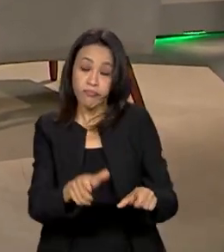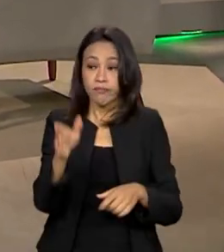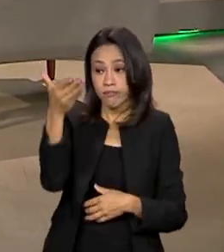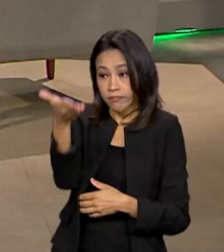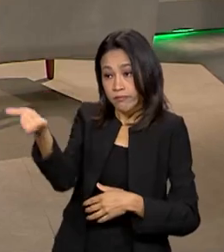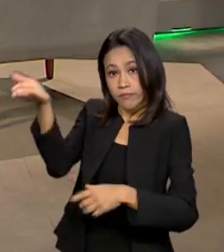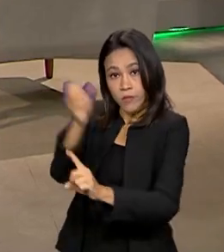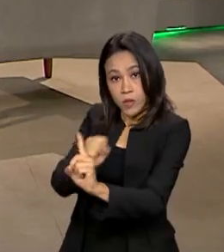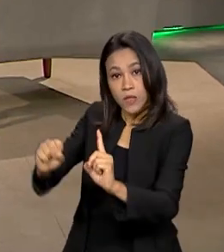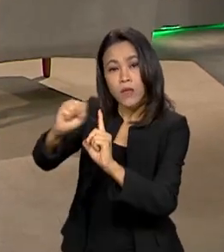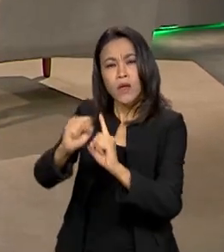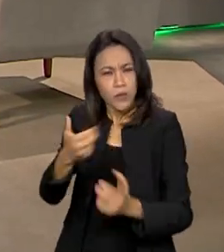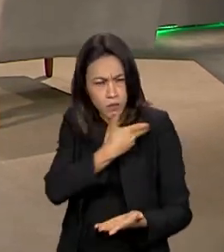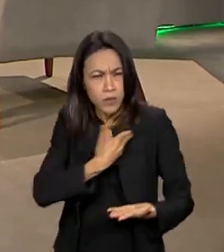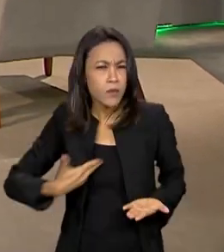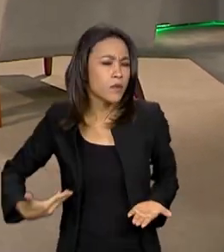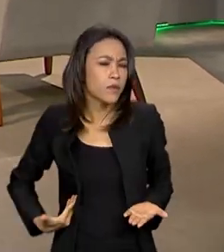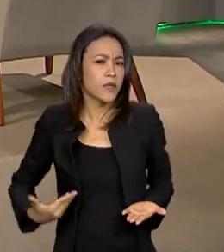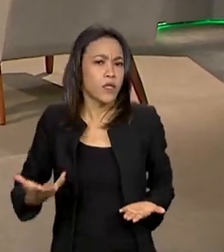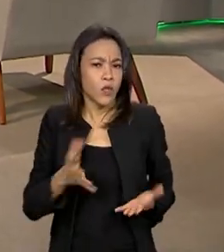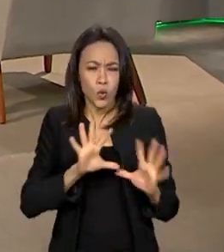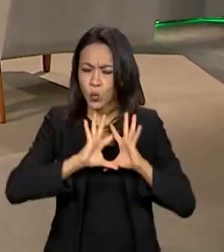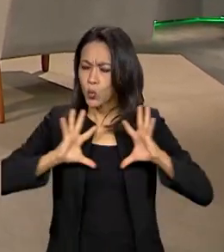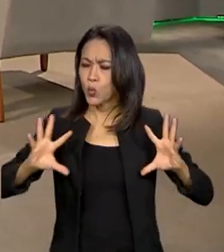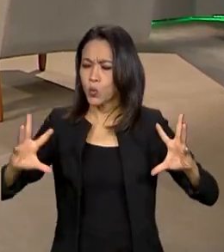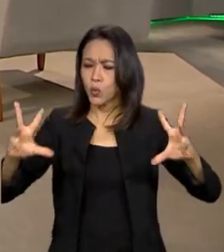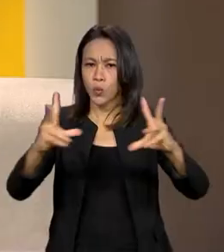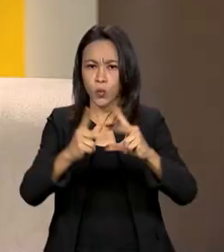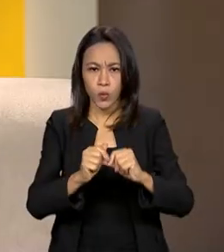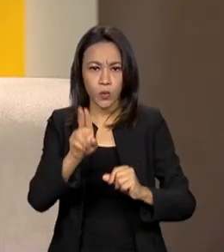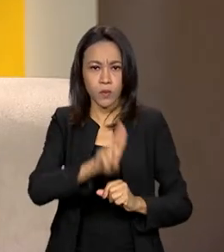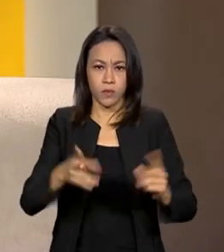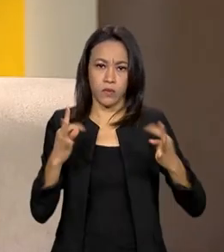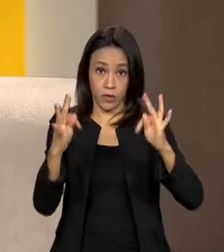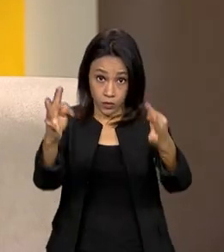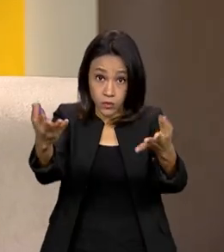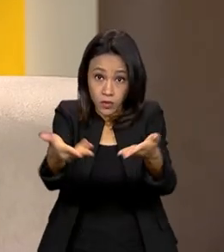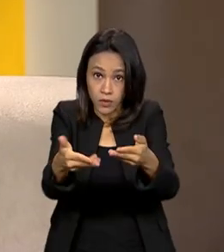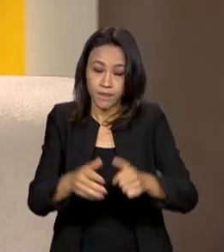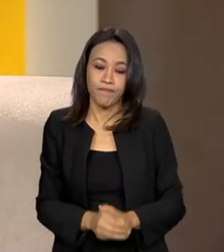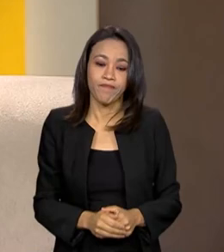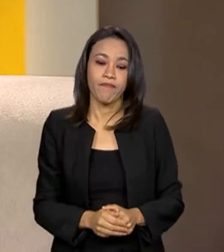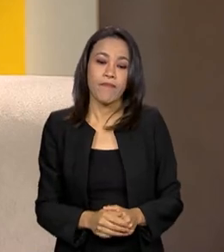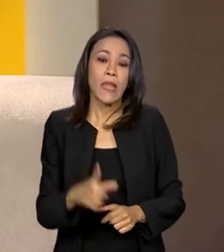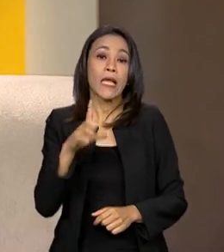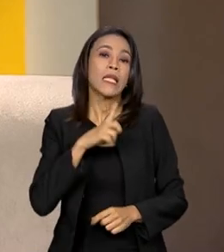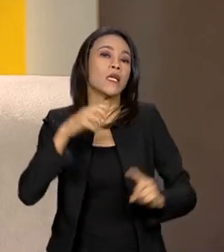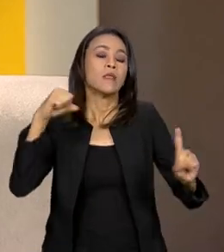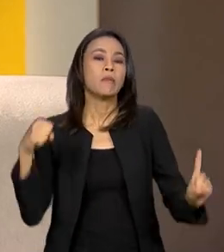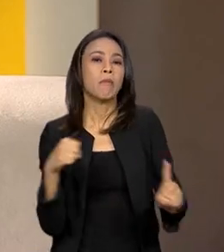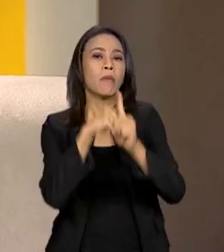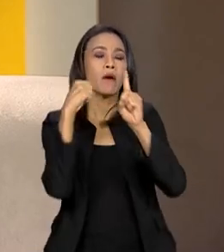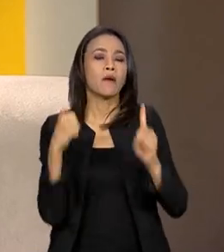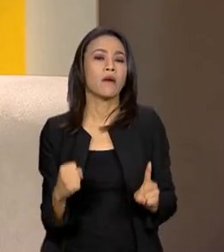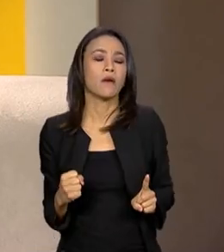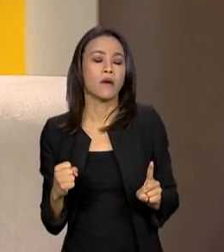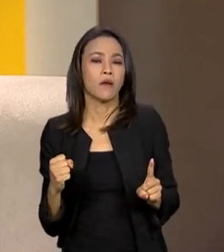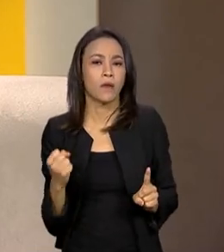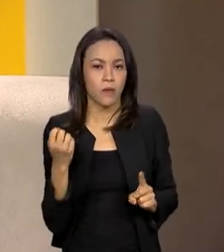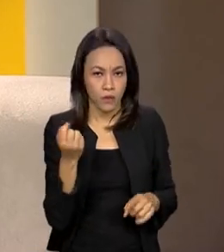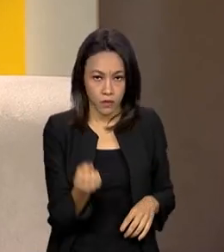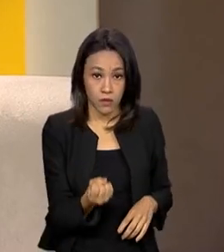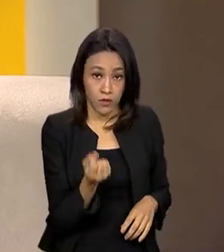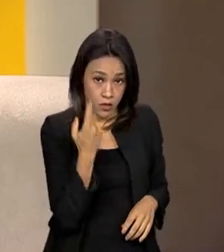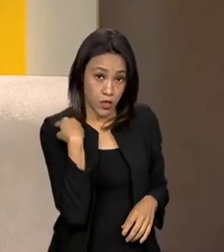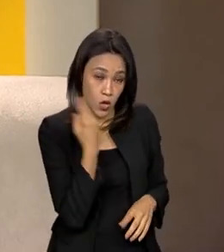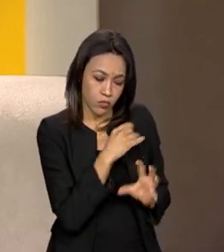Estado, essa digitalização dos serviços públicos? Bom, primeiramente, tem um impacto quantitativo que a gente calcula,